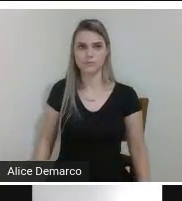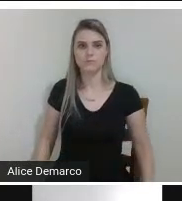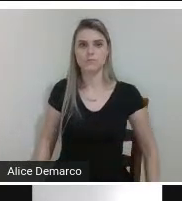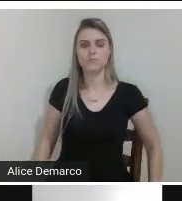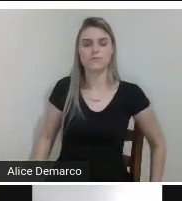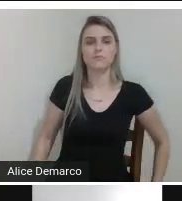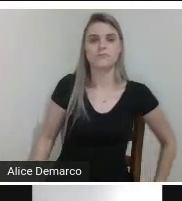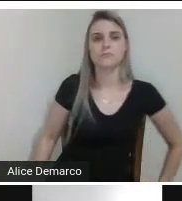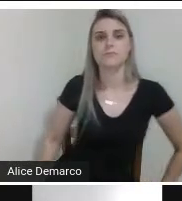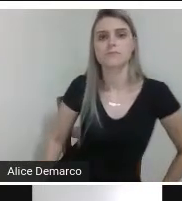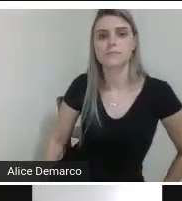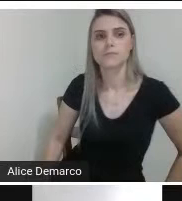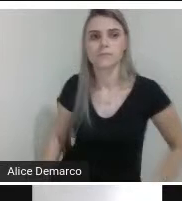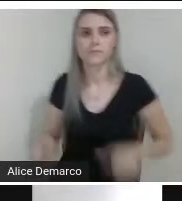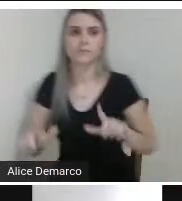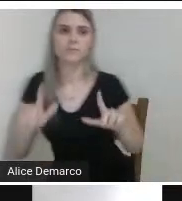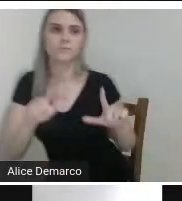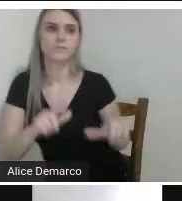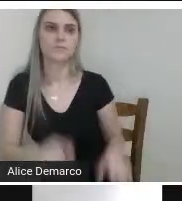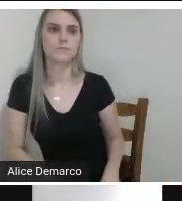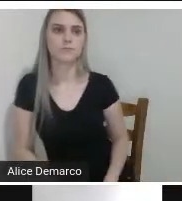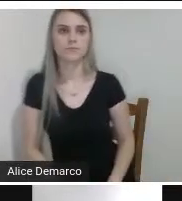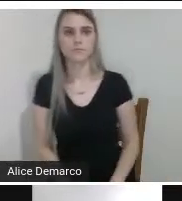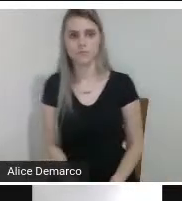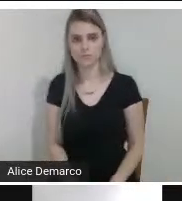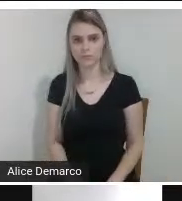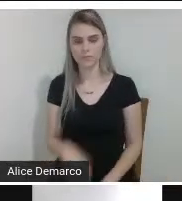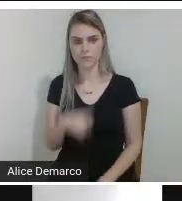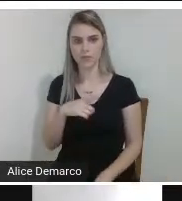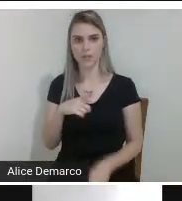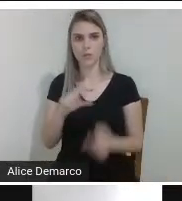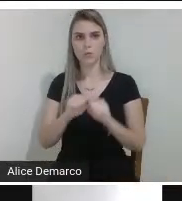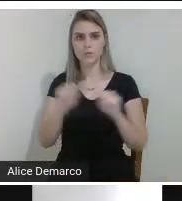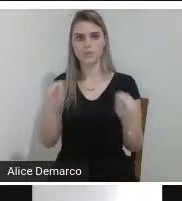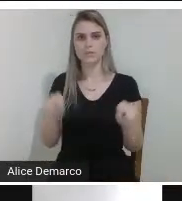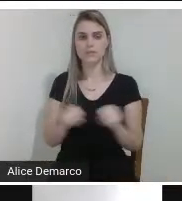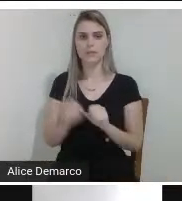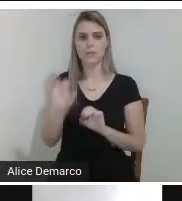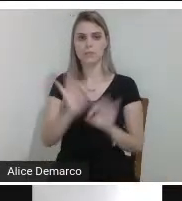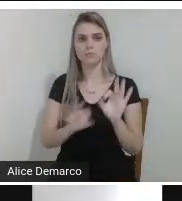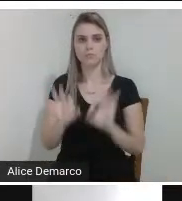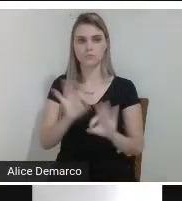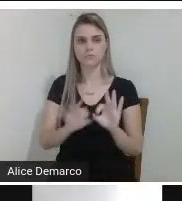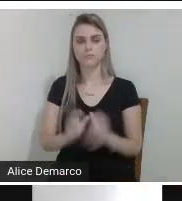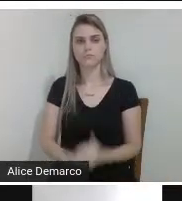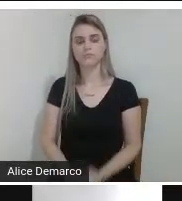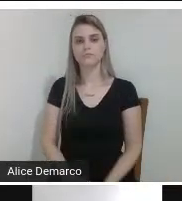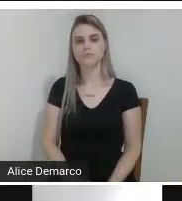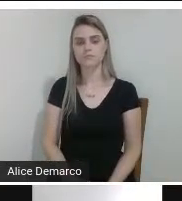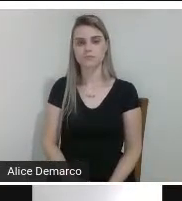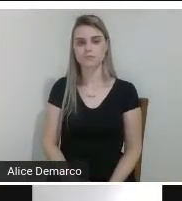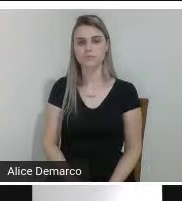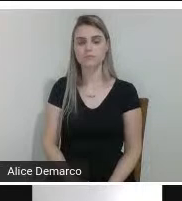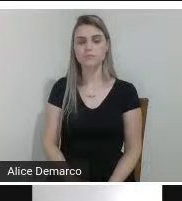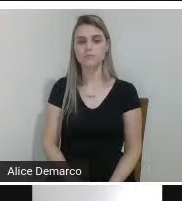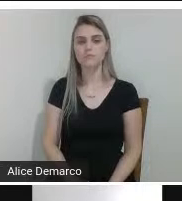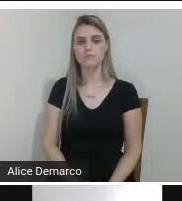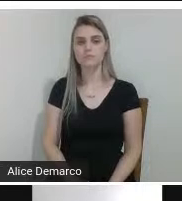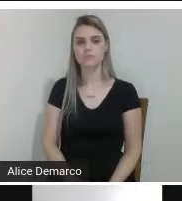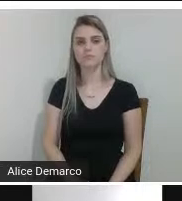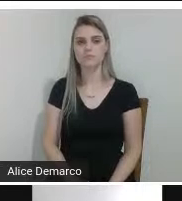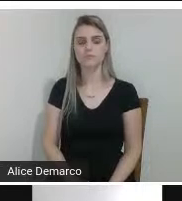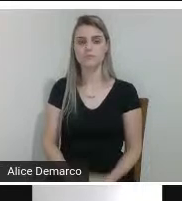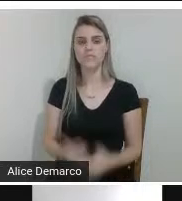próximo ela conta com um sistema de regulagem igual as